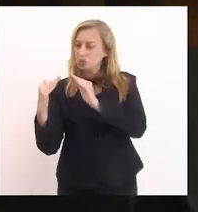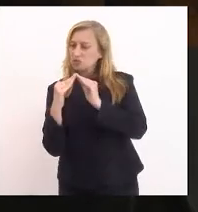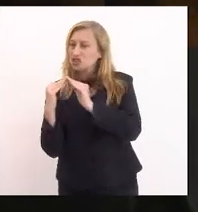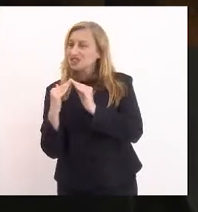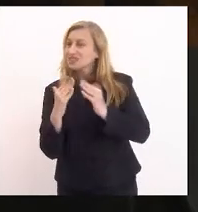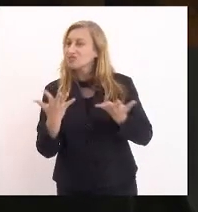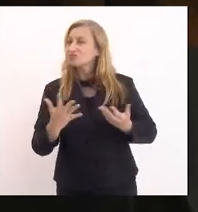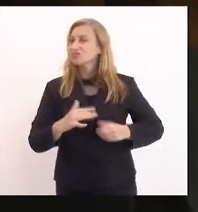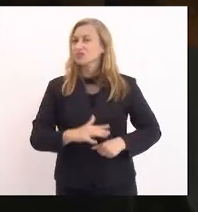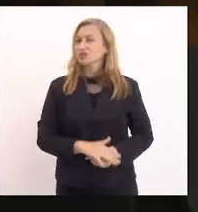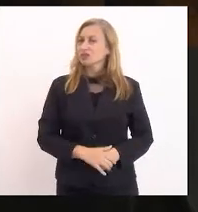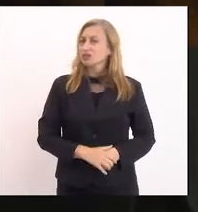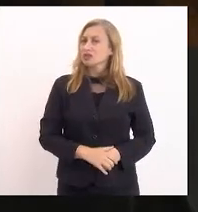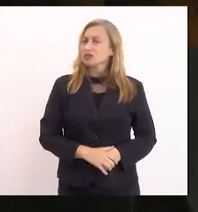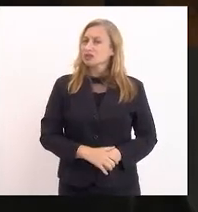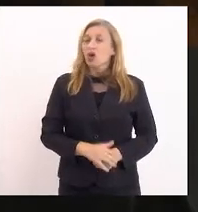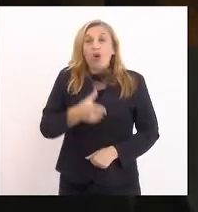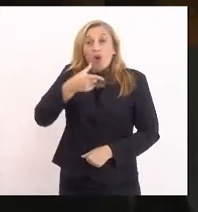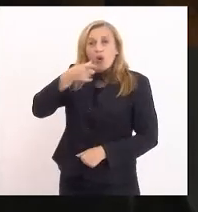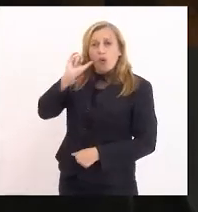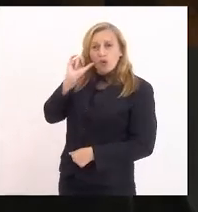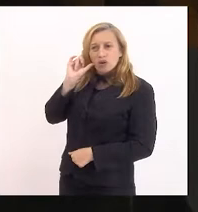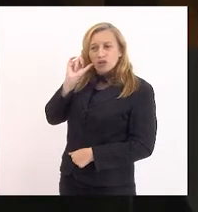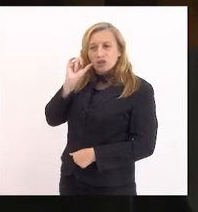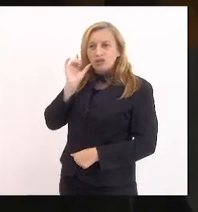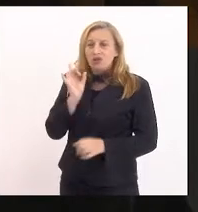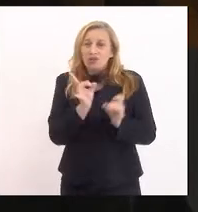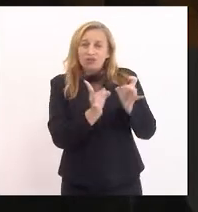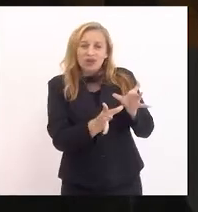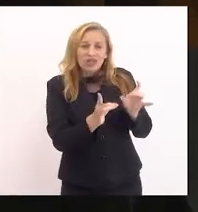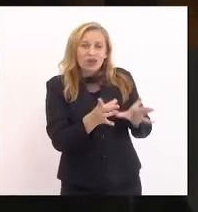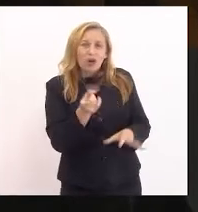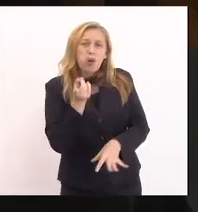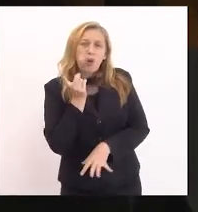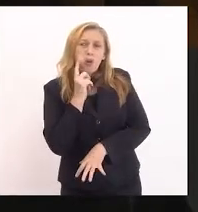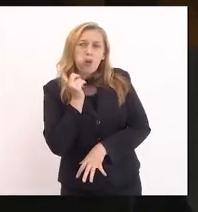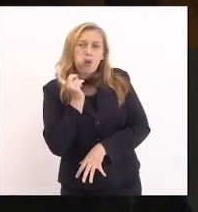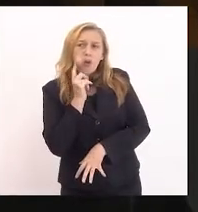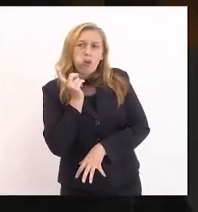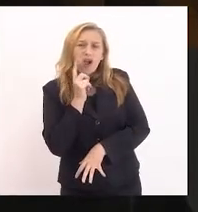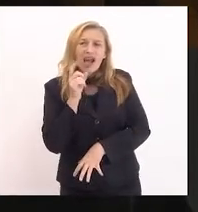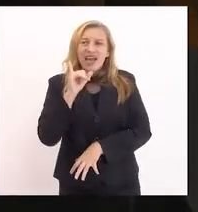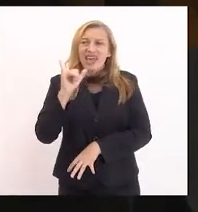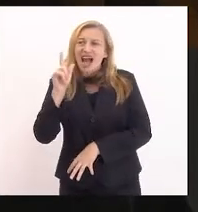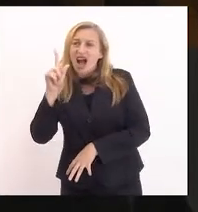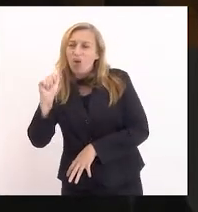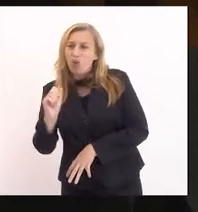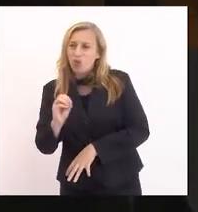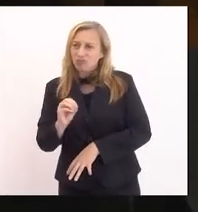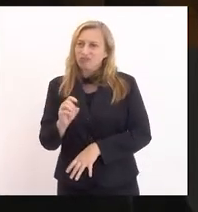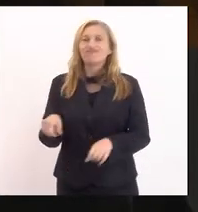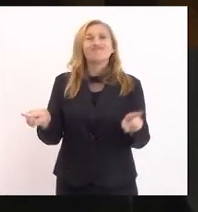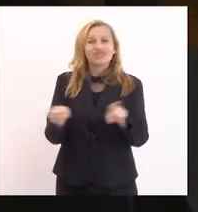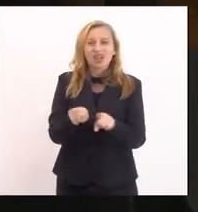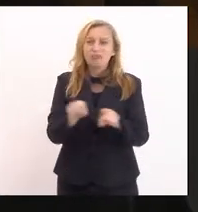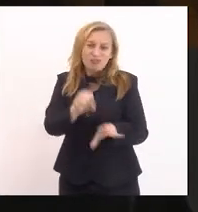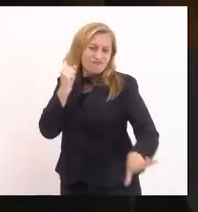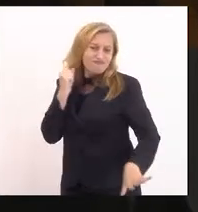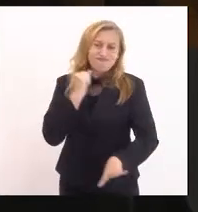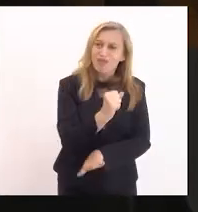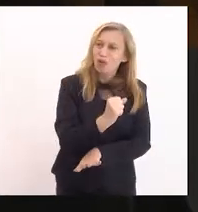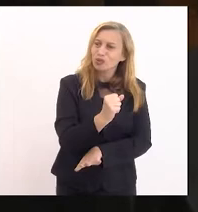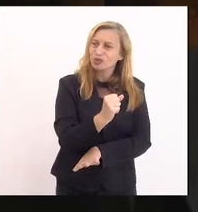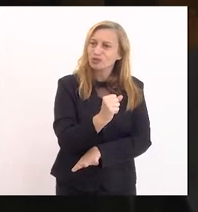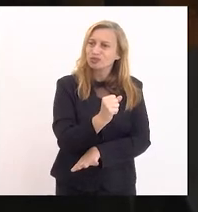e ontem, o vendedor de balas, Iago, também assassinado,